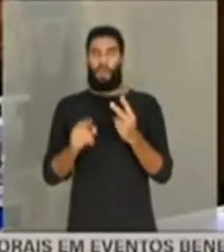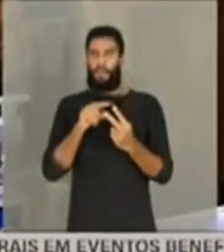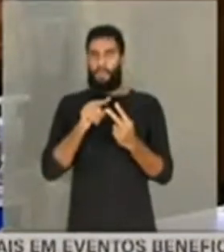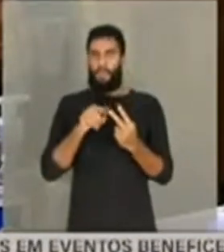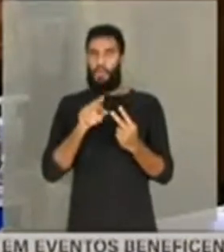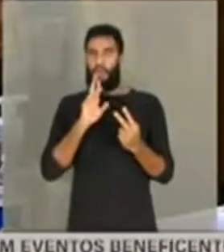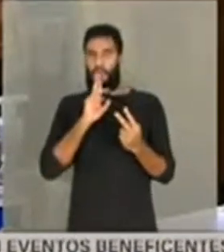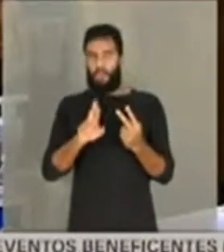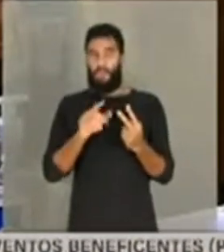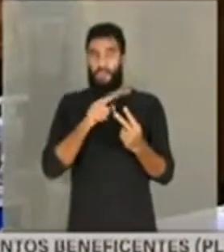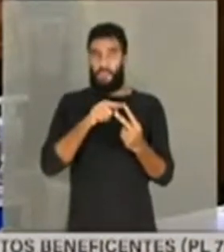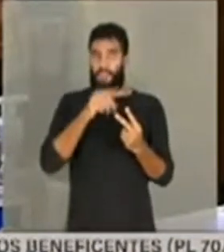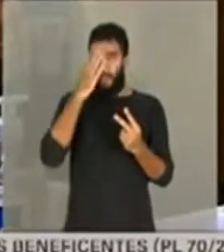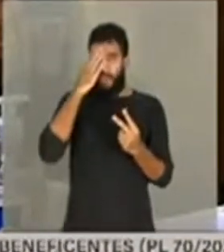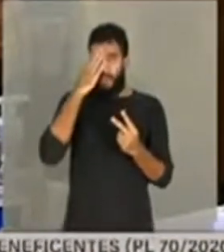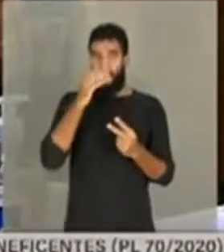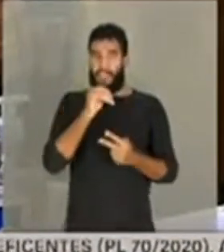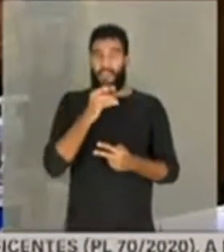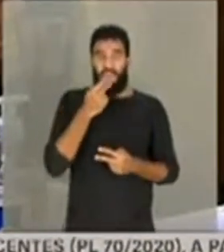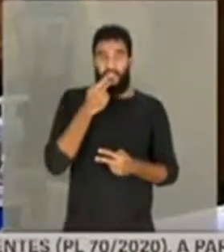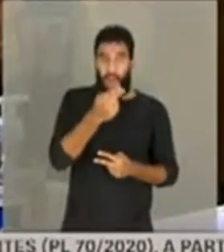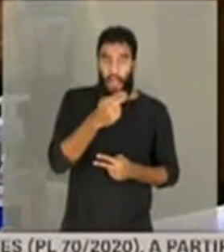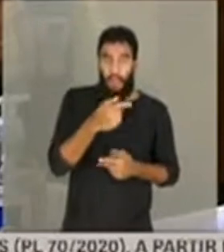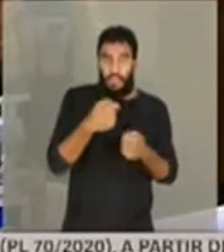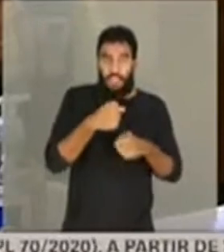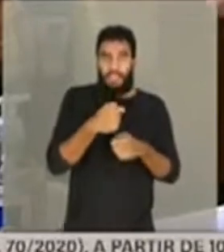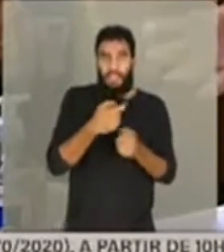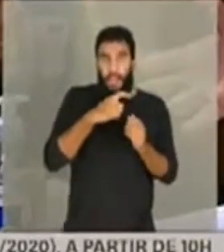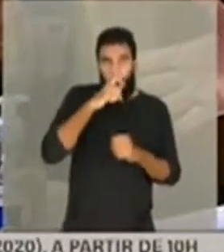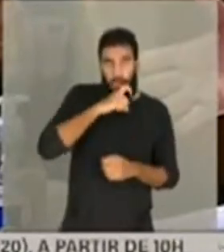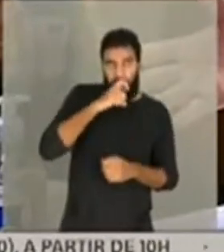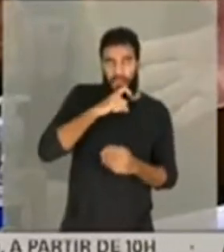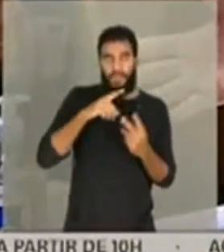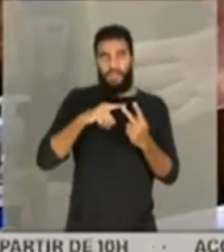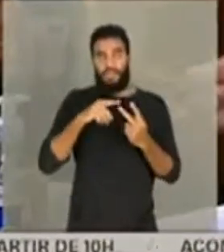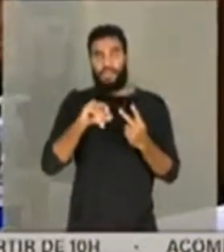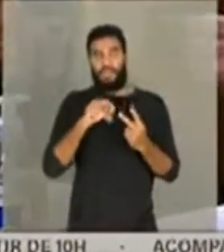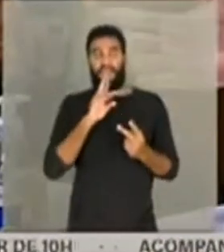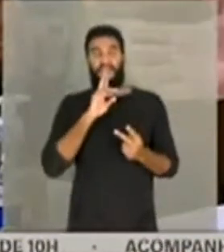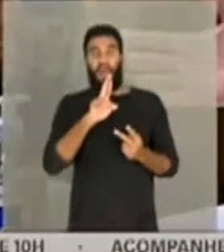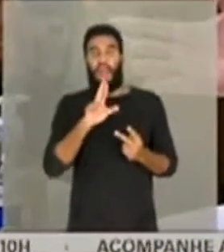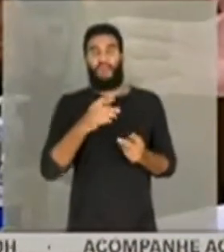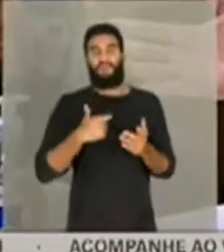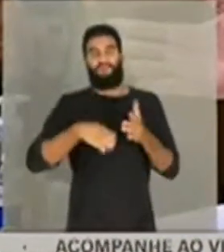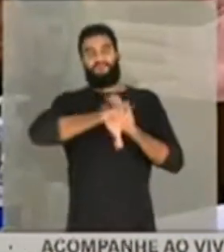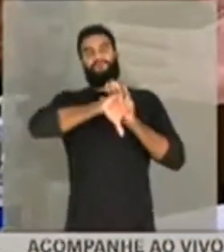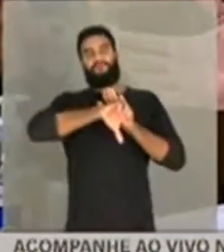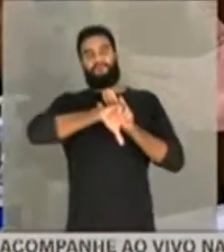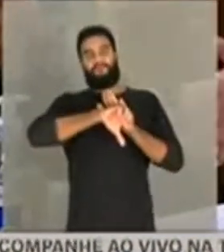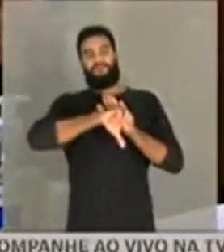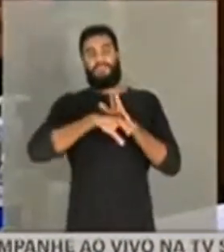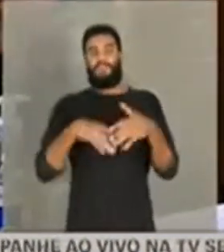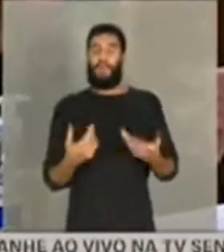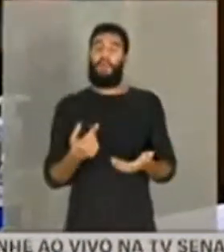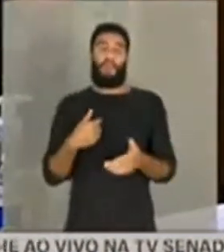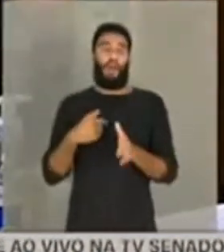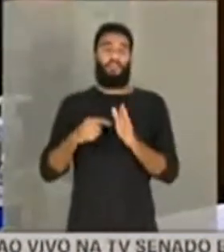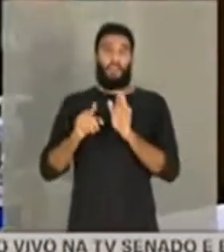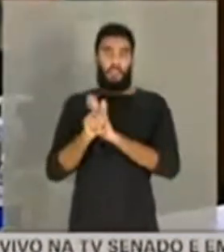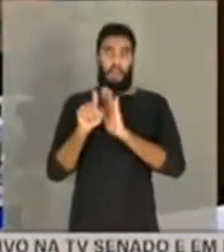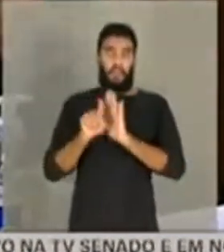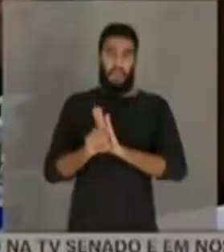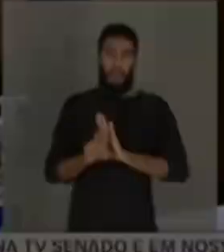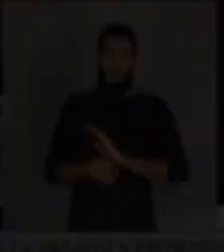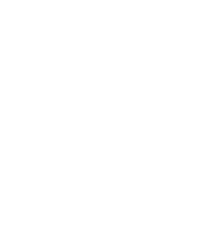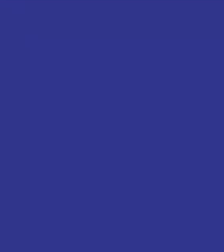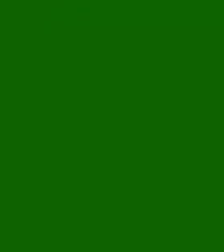Ou ele sabe que se falar vai ter que mentir ou vai ter que se autoincriminar. Então, nós já temos as respostas. Vamos seguir com os questionamentos. Vamos seguir com